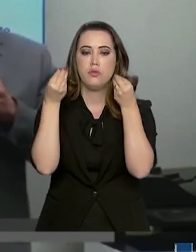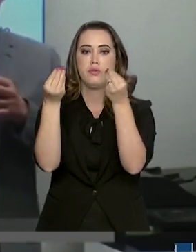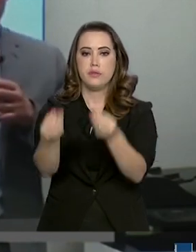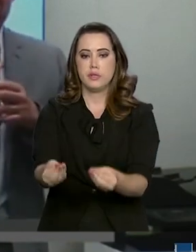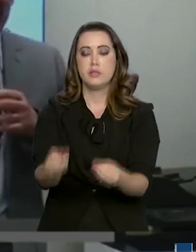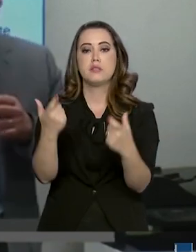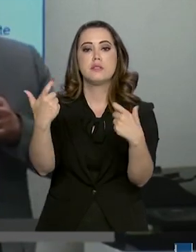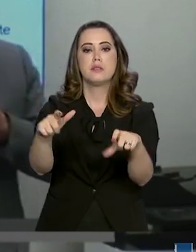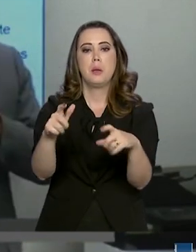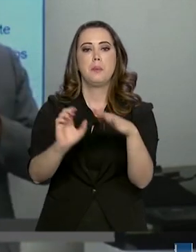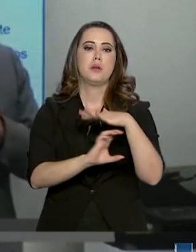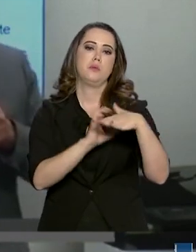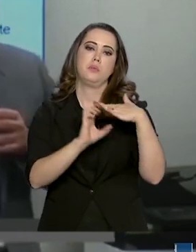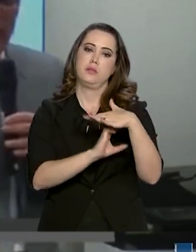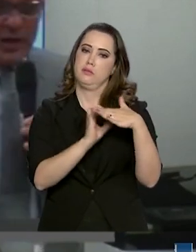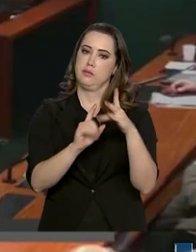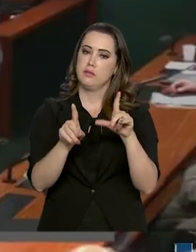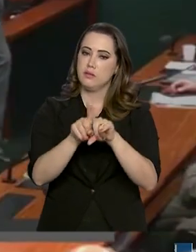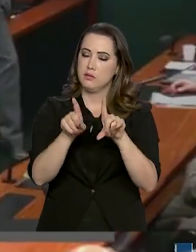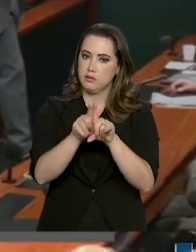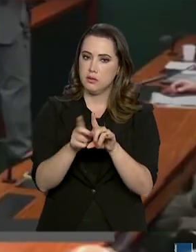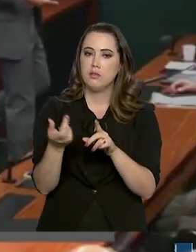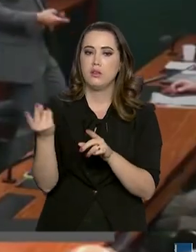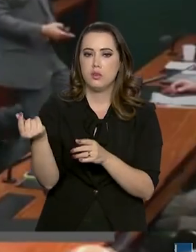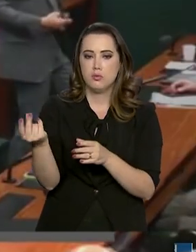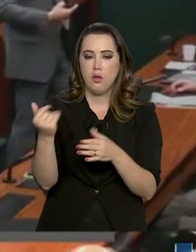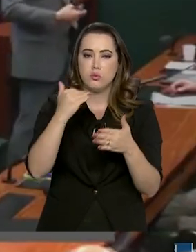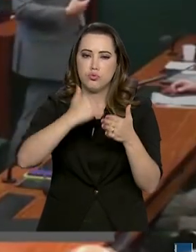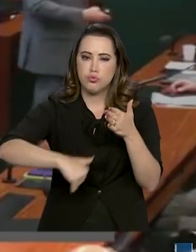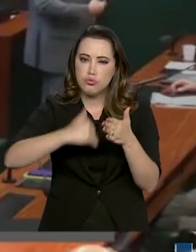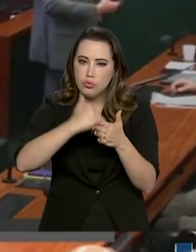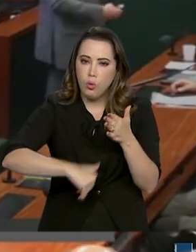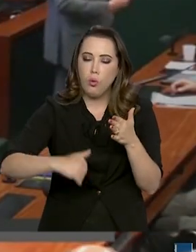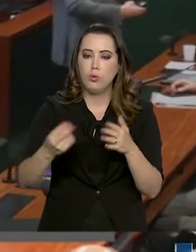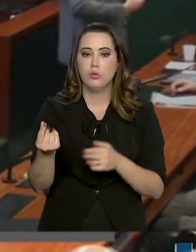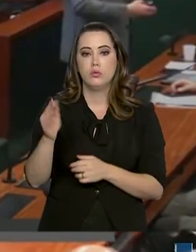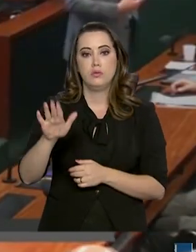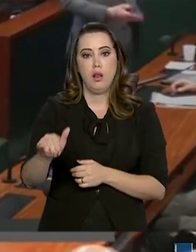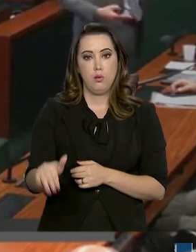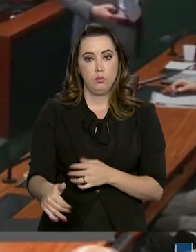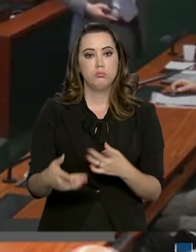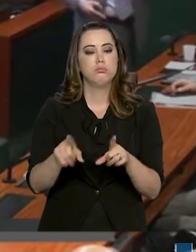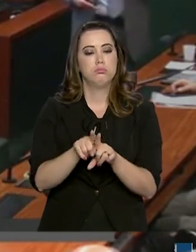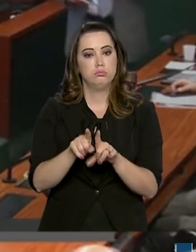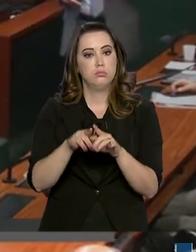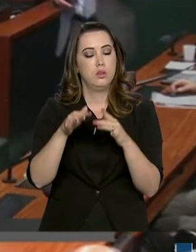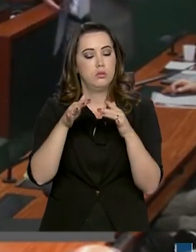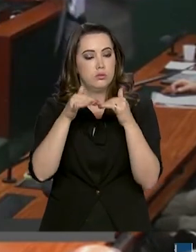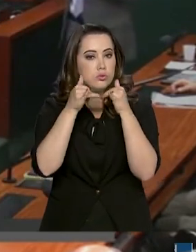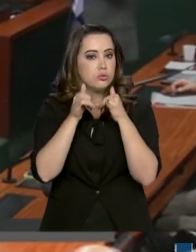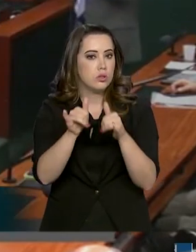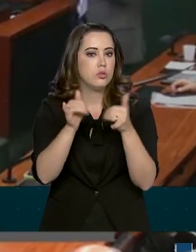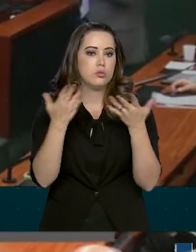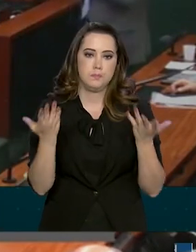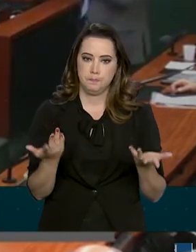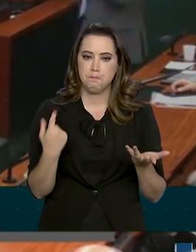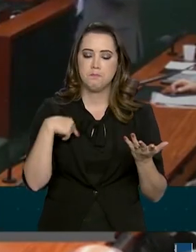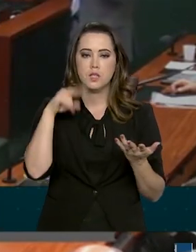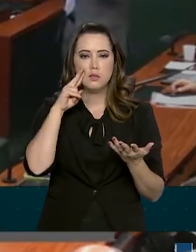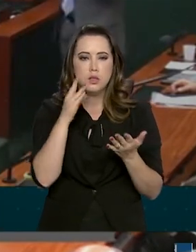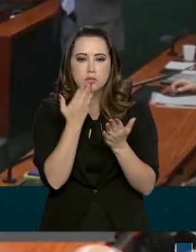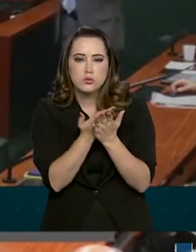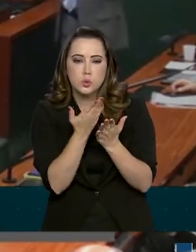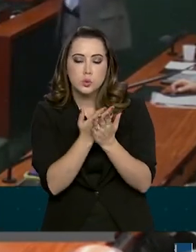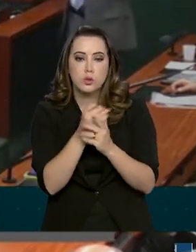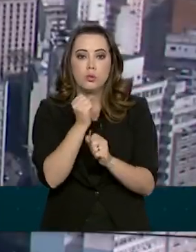excedente de geração para a rede pública e ganhar créditos na forma de desconto na conta de luz. A norma está sendo revista